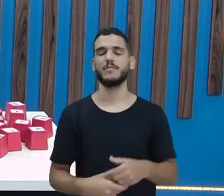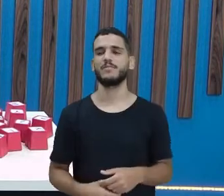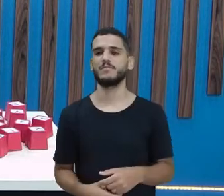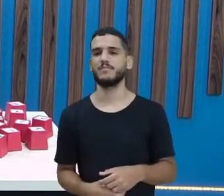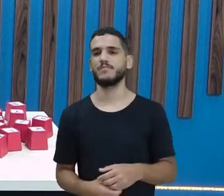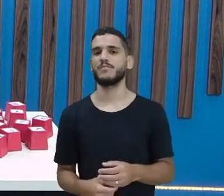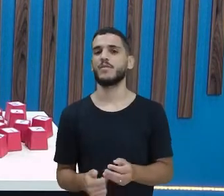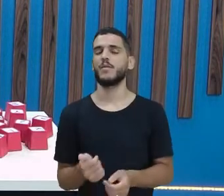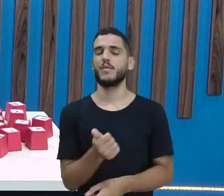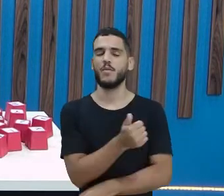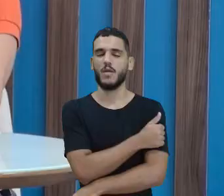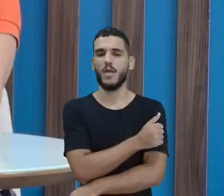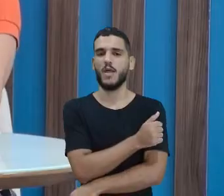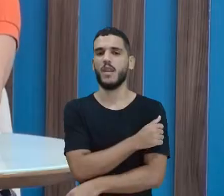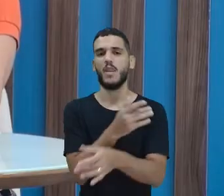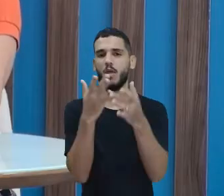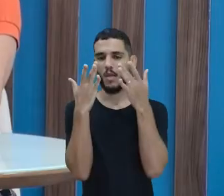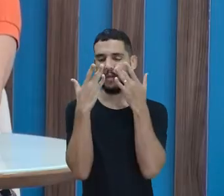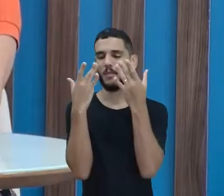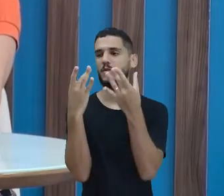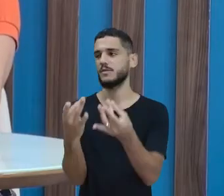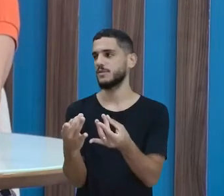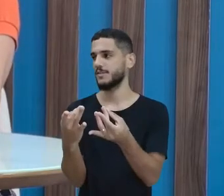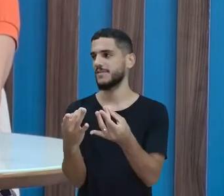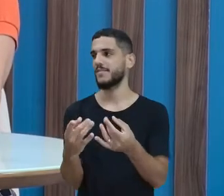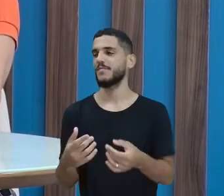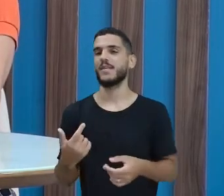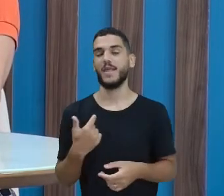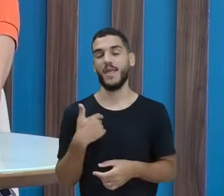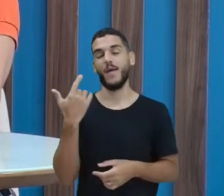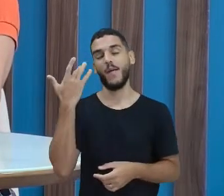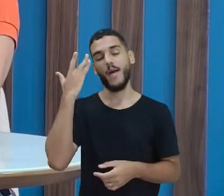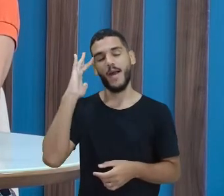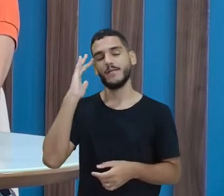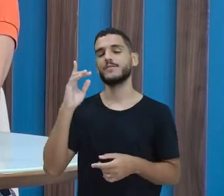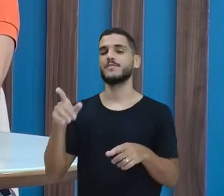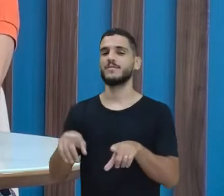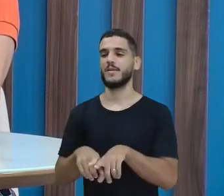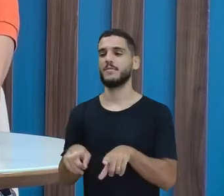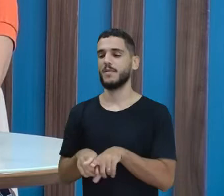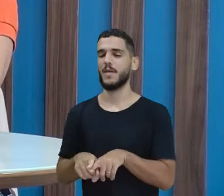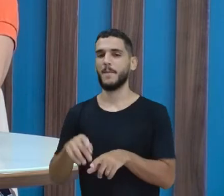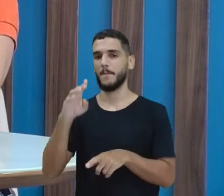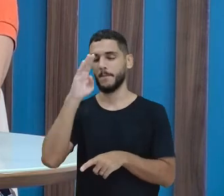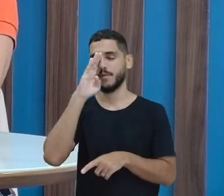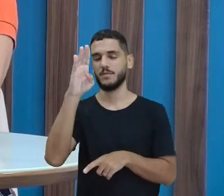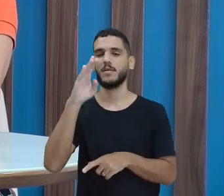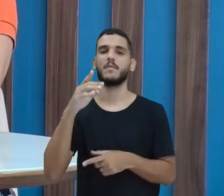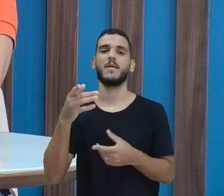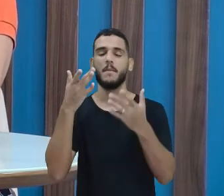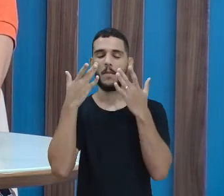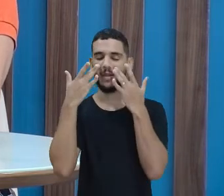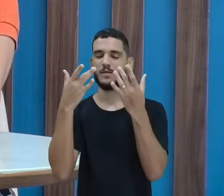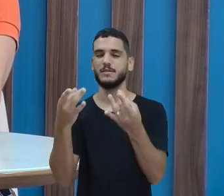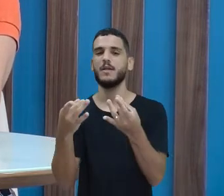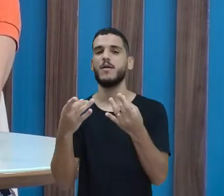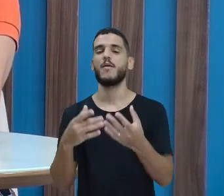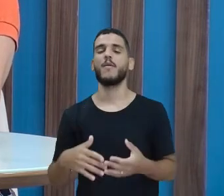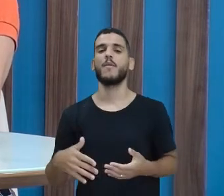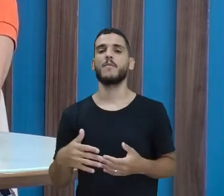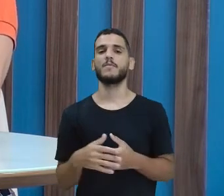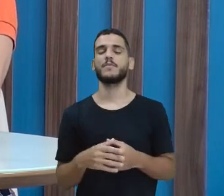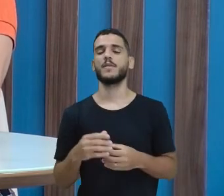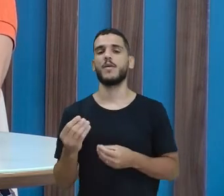estudantes estão aqui prestando atenção e acho que também, principalmente, prestando atenção no movimento